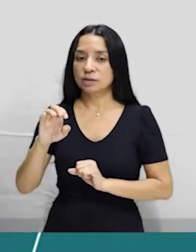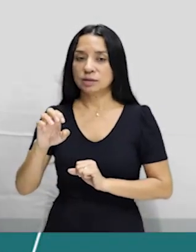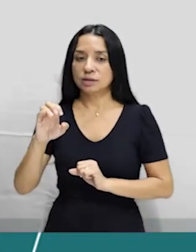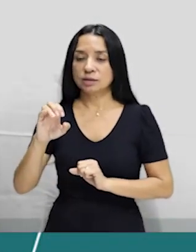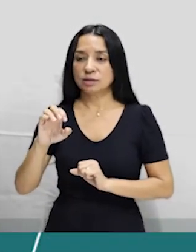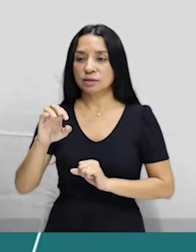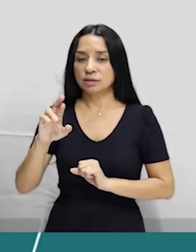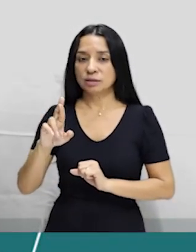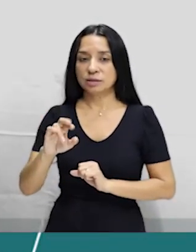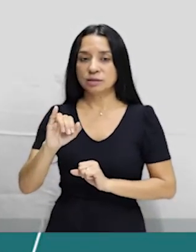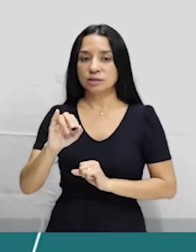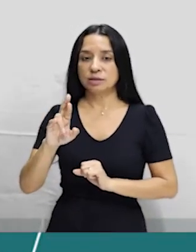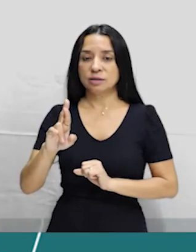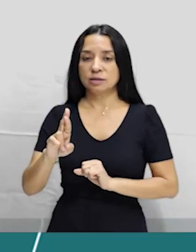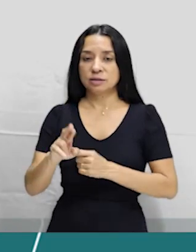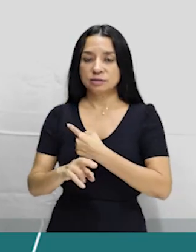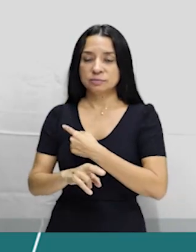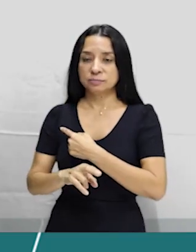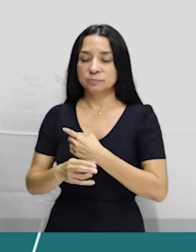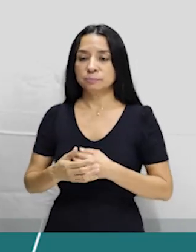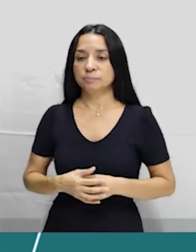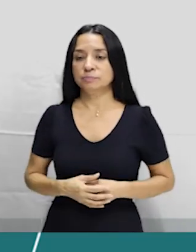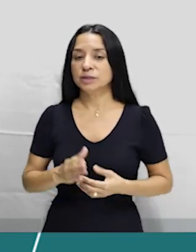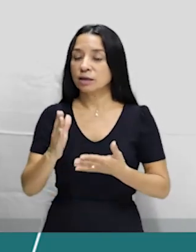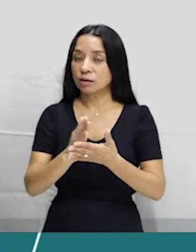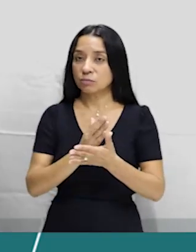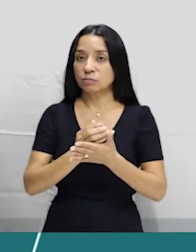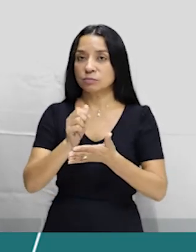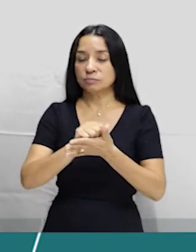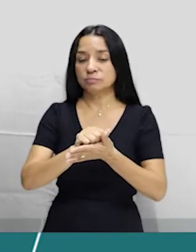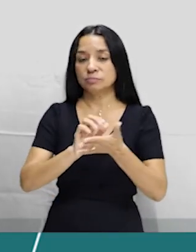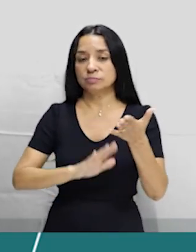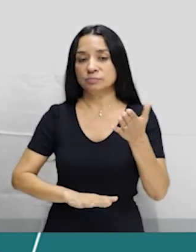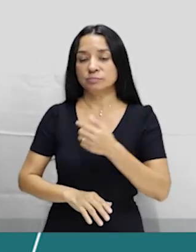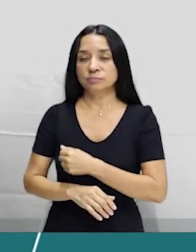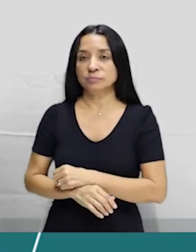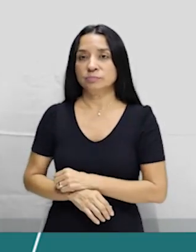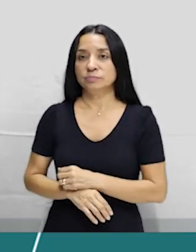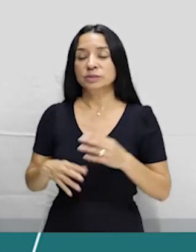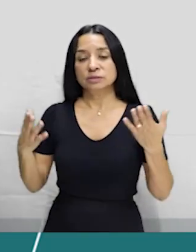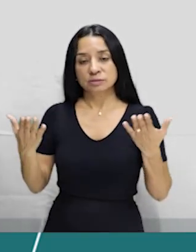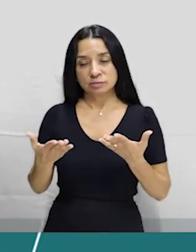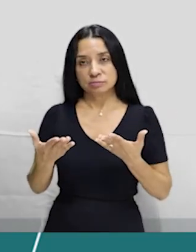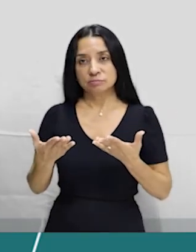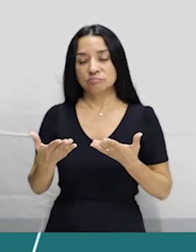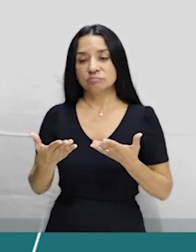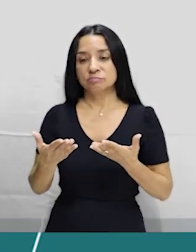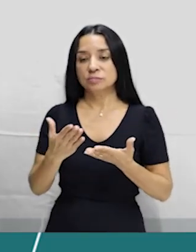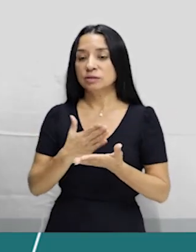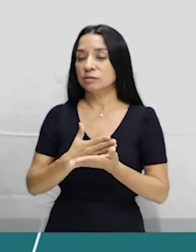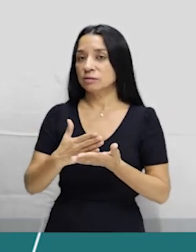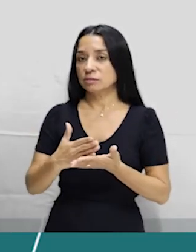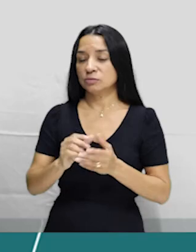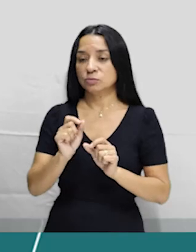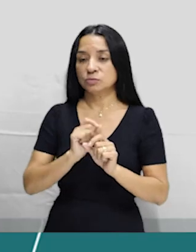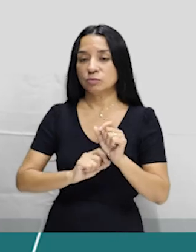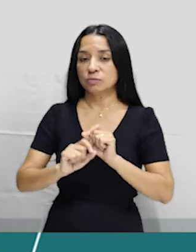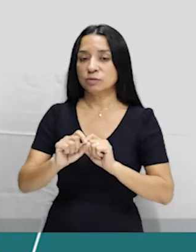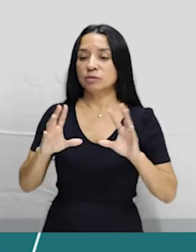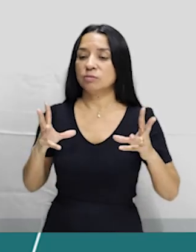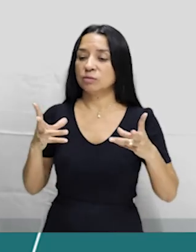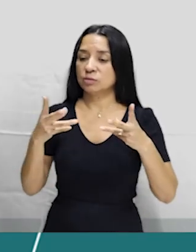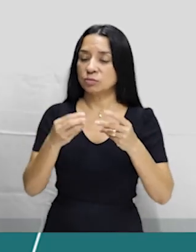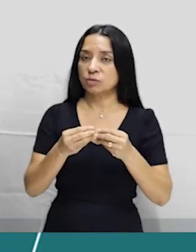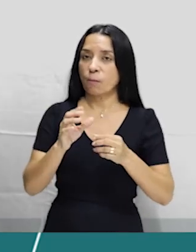presente de indicativo. Hoje nós vamos ver alguns exercícios, tá certo? Mas antes, como sempre, a gente faz aquele resumo básico para